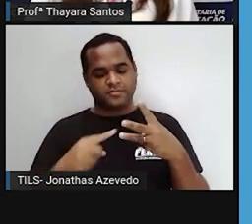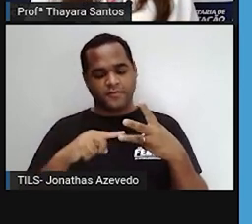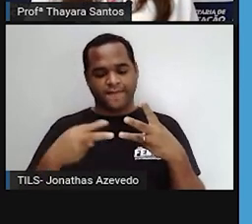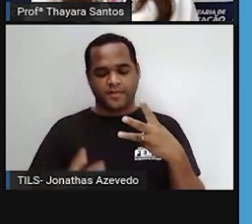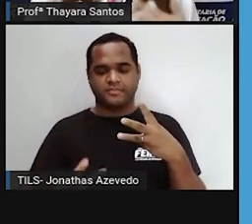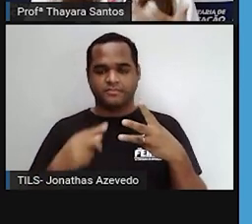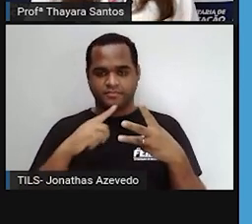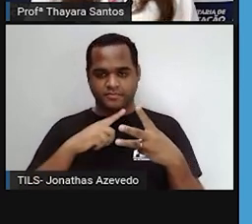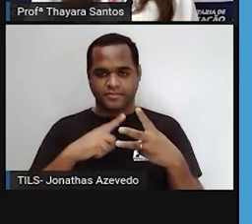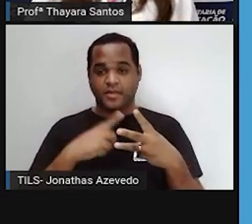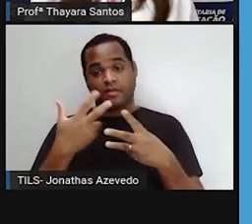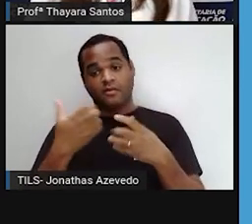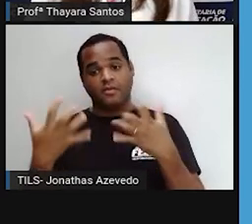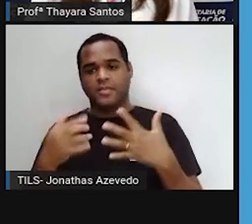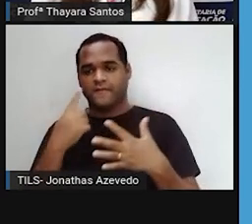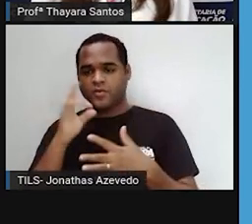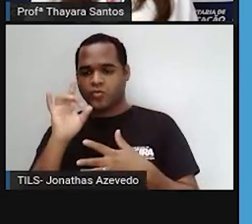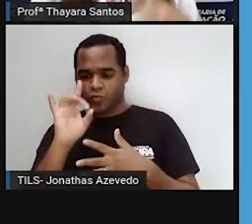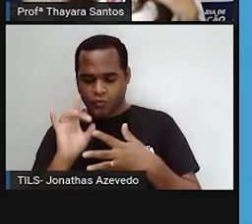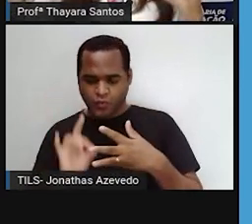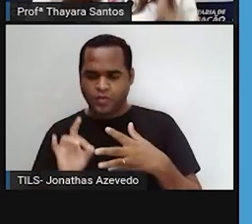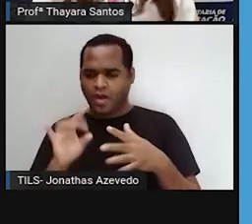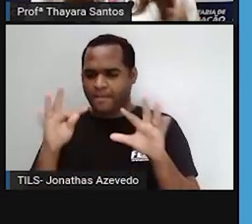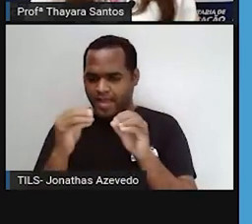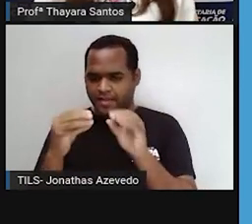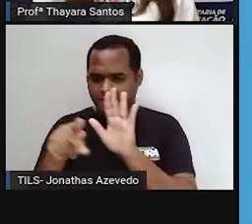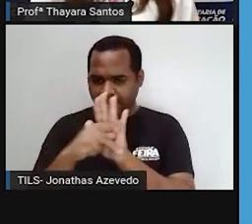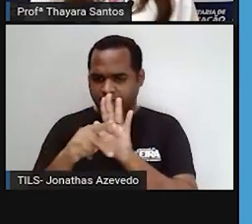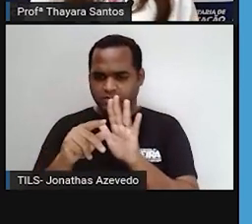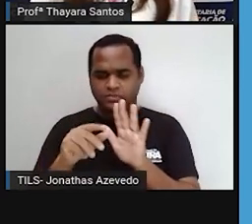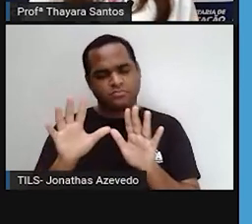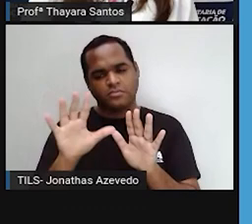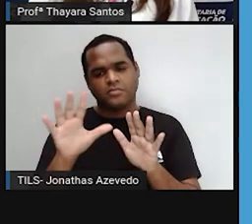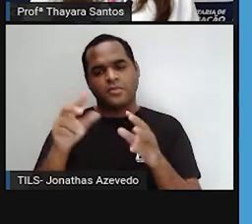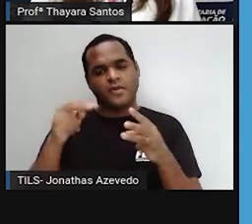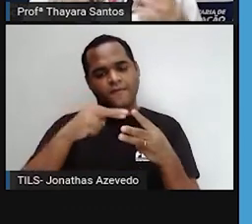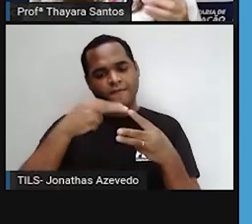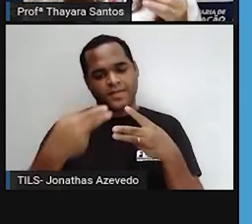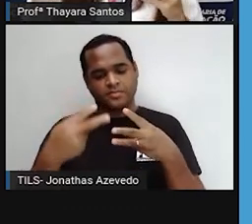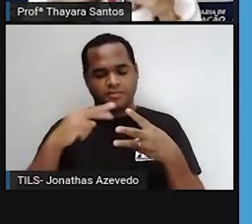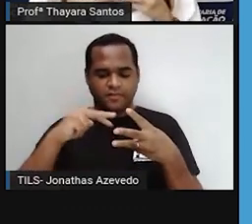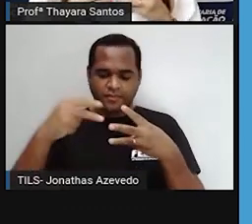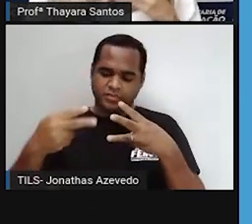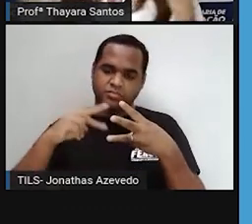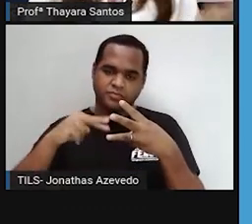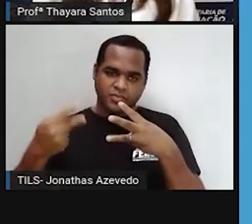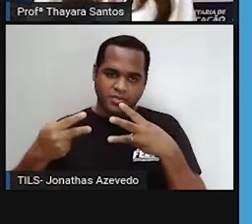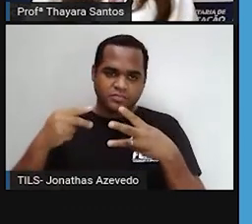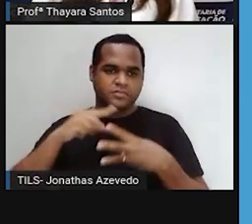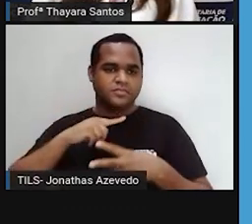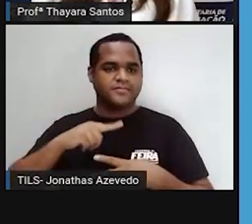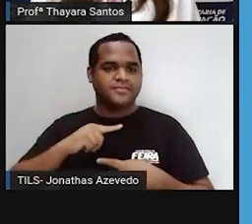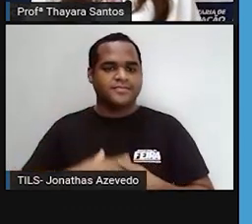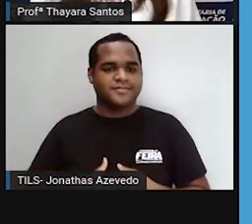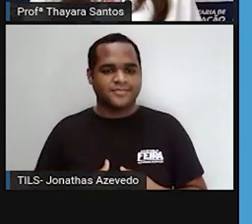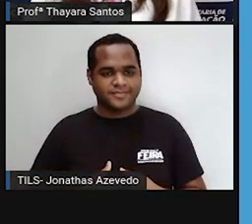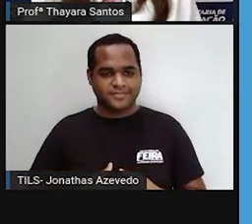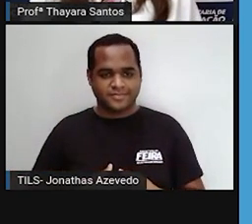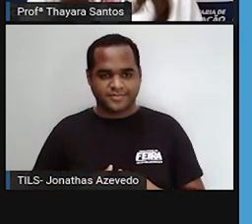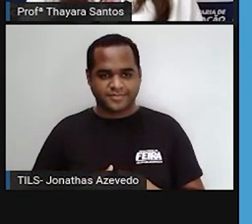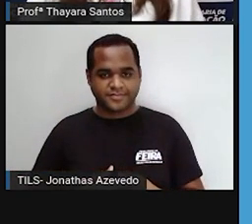terrestre, nem só um tipo de ecossistema aquático. A gente tem algumas variações aí dentro desse mesmo tipo de ambiente.